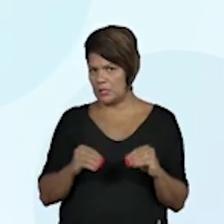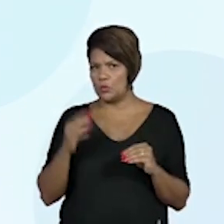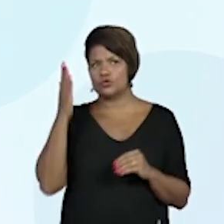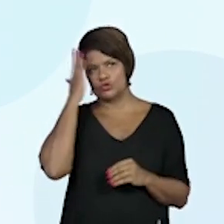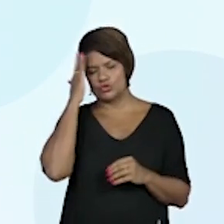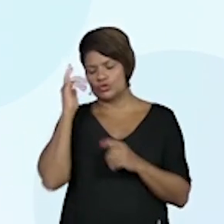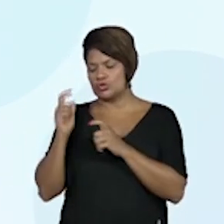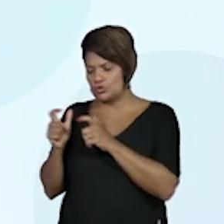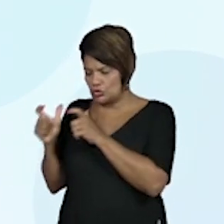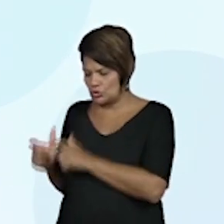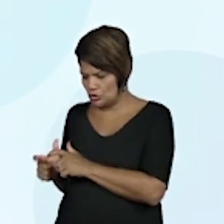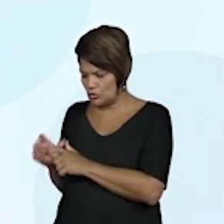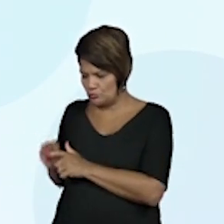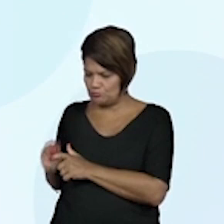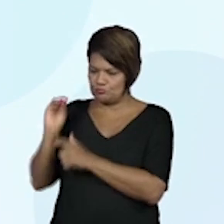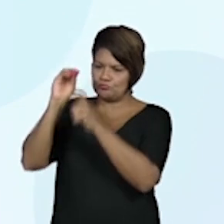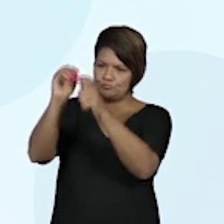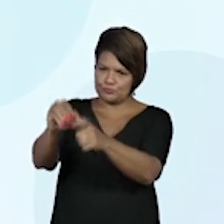e vai para um outro lugar.